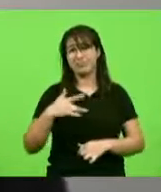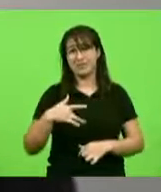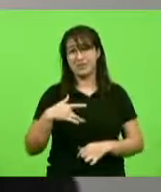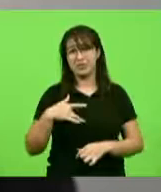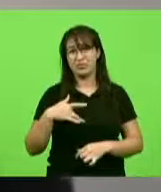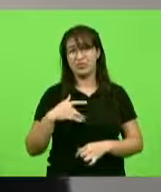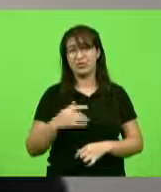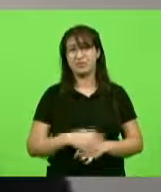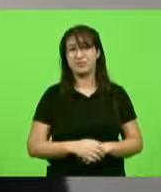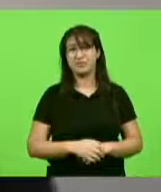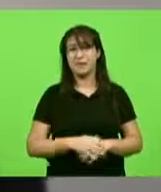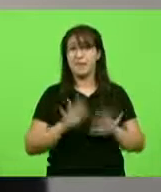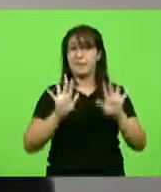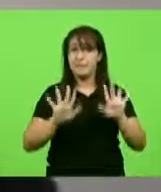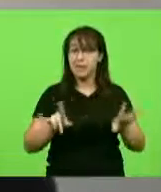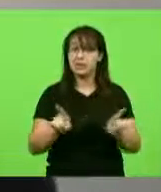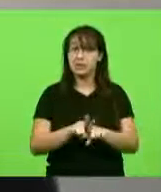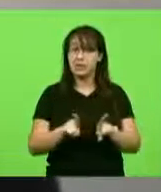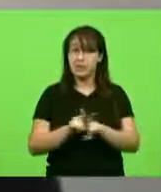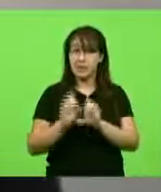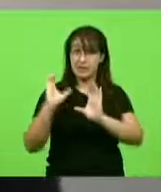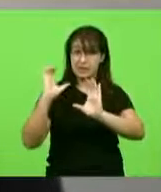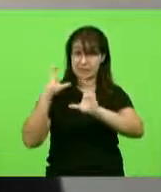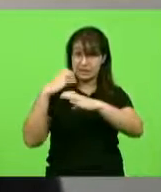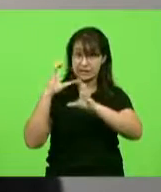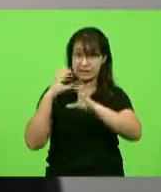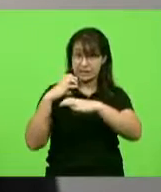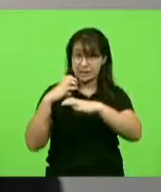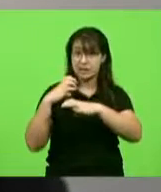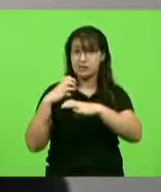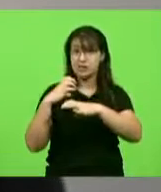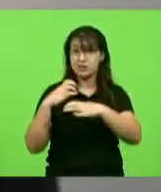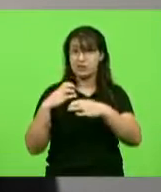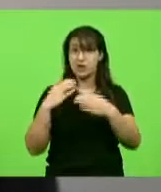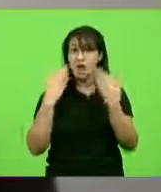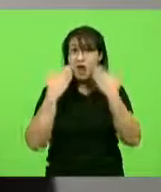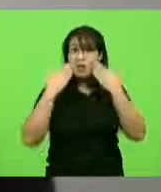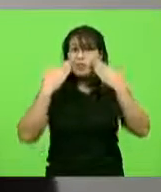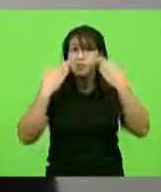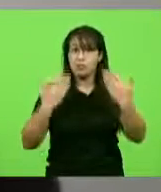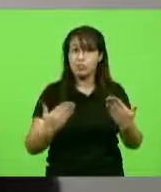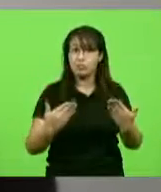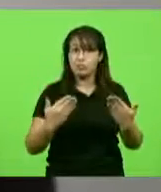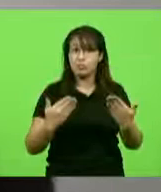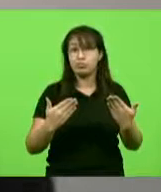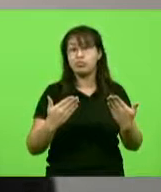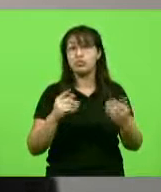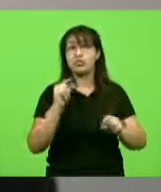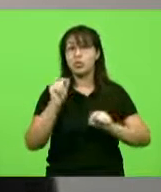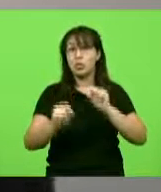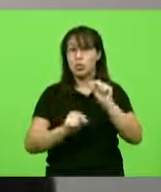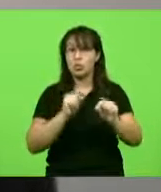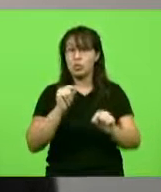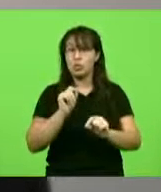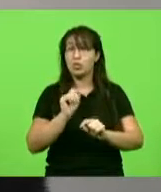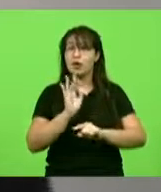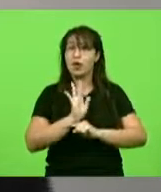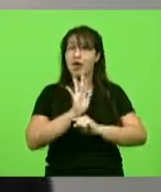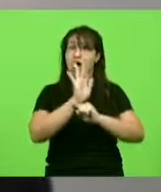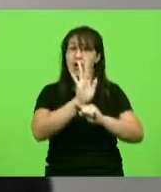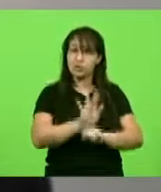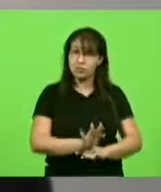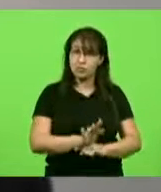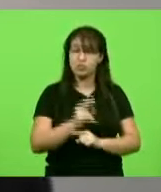momento onde a ciência, negada por muitos, mostrou-se a melhor aliada na busca urgente e